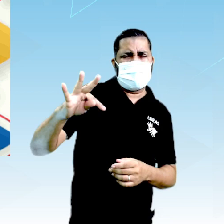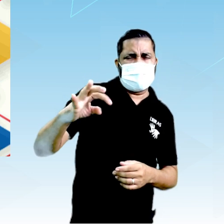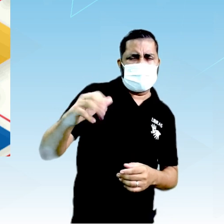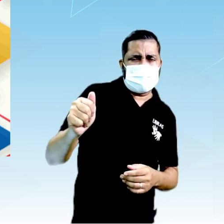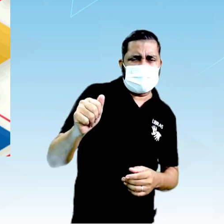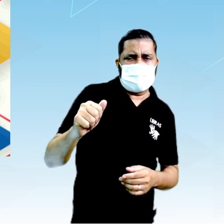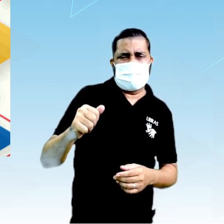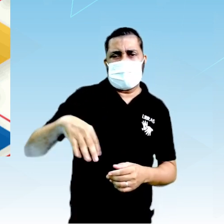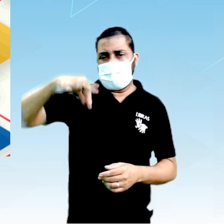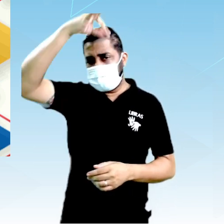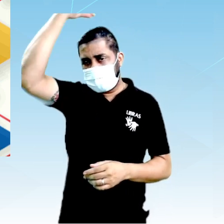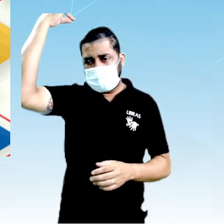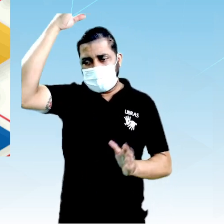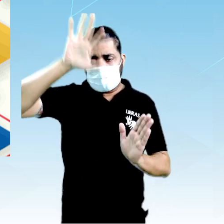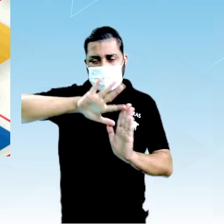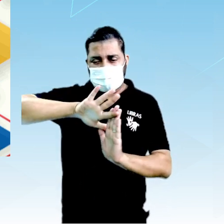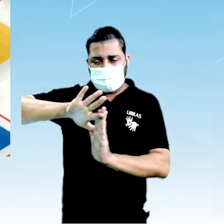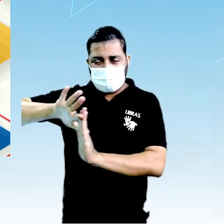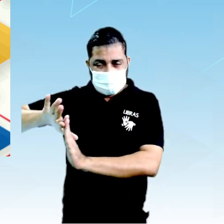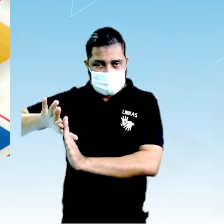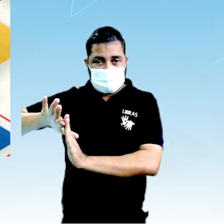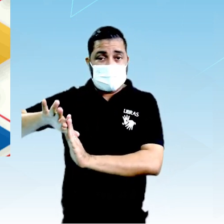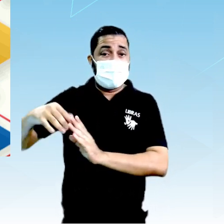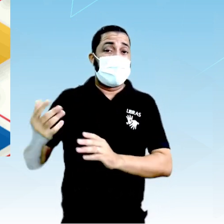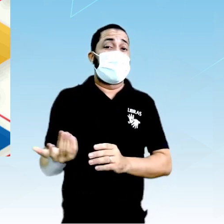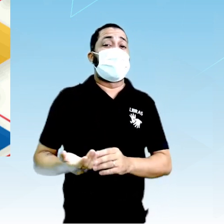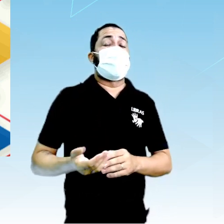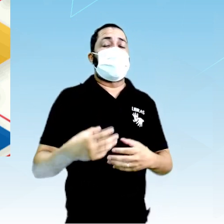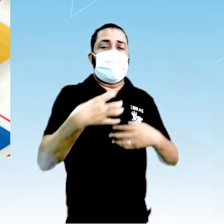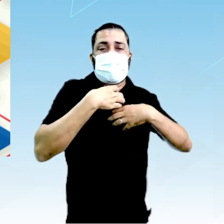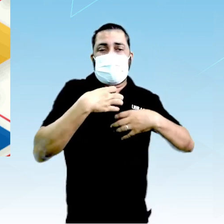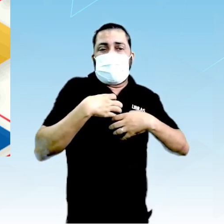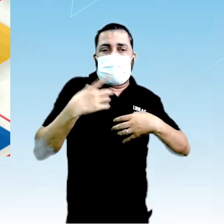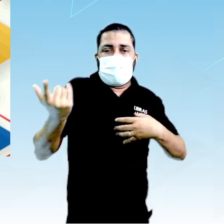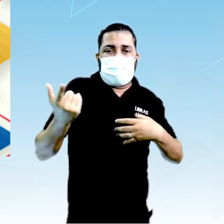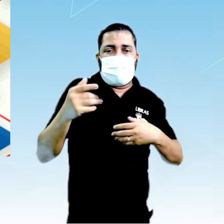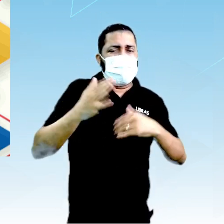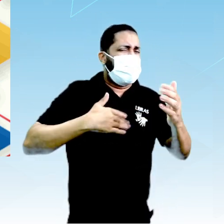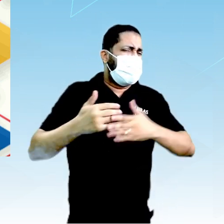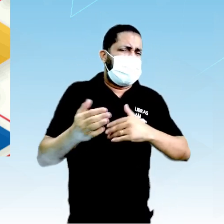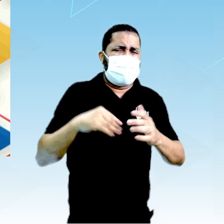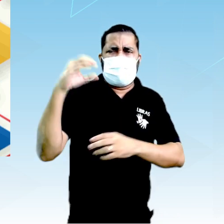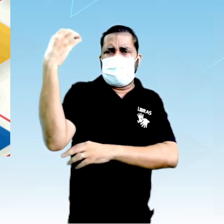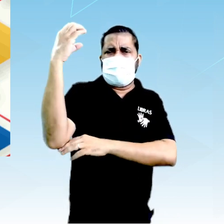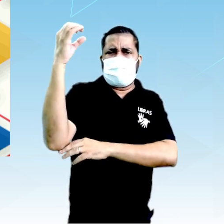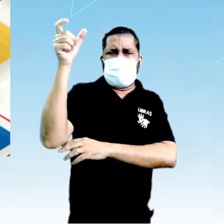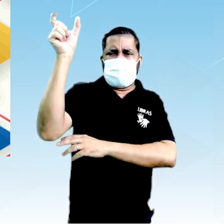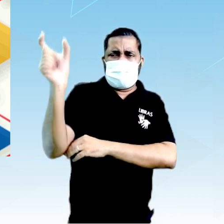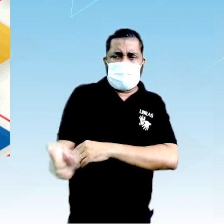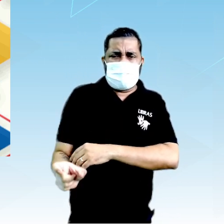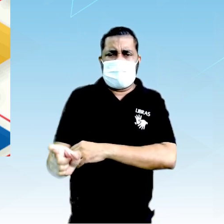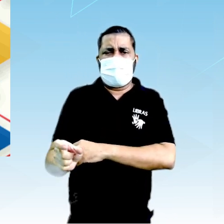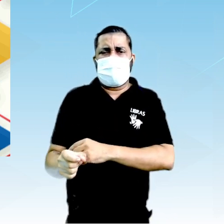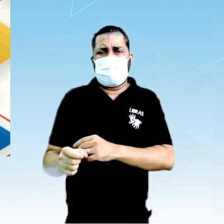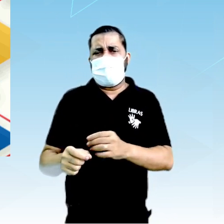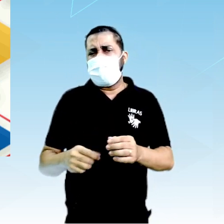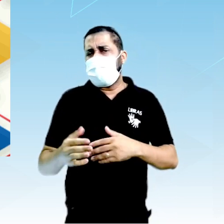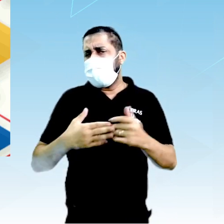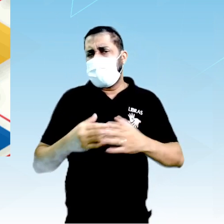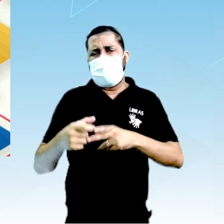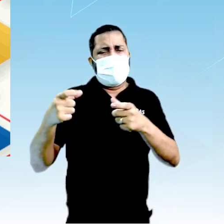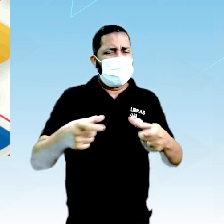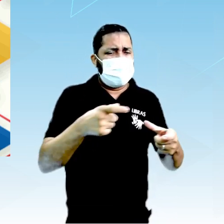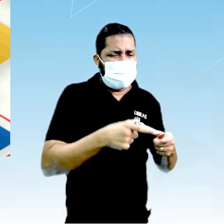espiritual é deixada de lado de forma que qualquer cientista, em qualquer lugar, a qualquer momento, pode